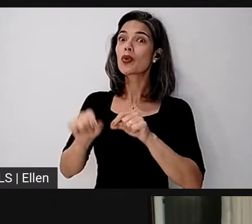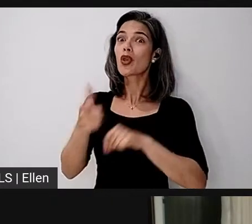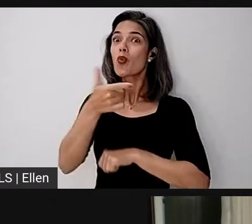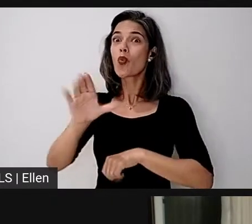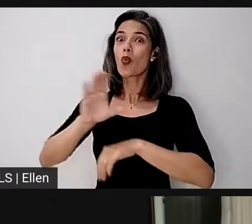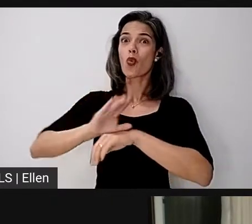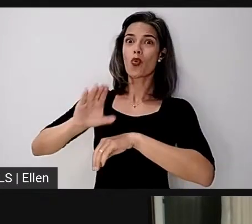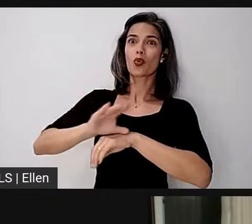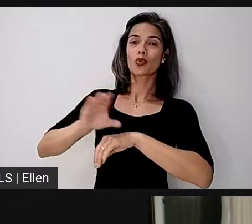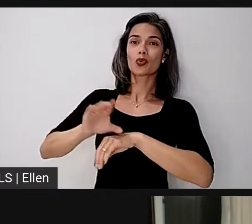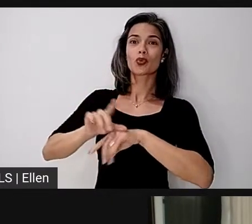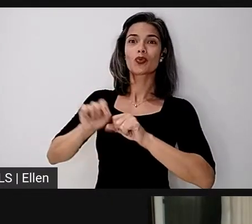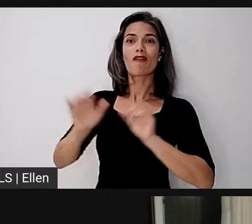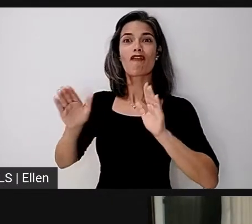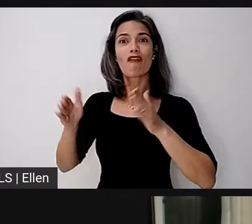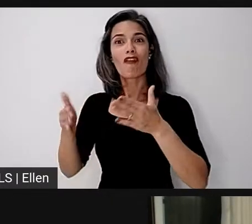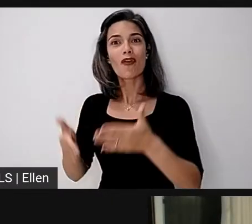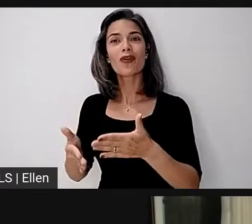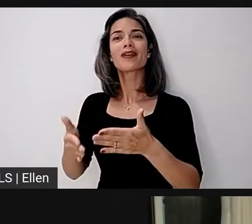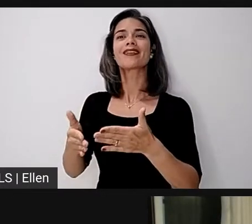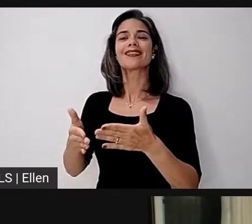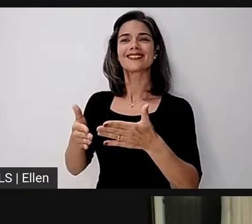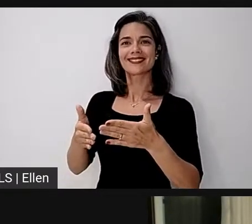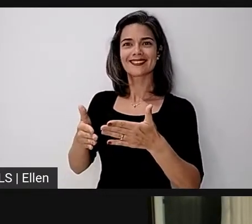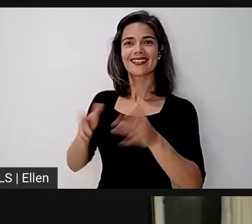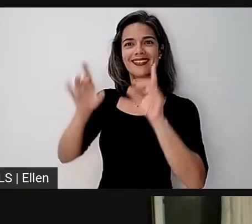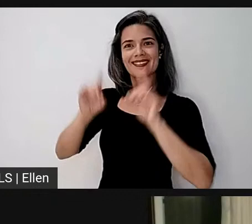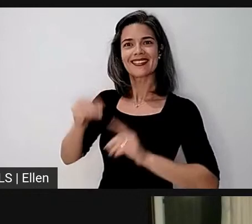para estudantes com deficiência intelectual.